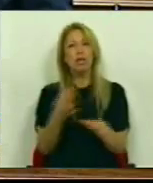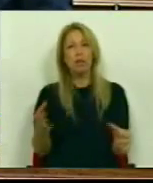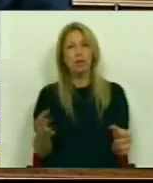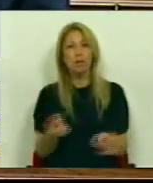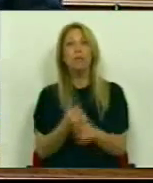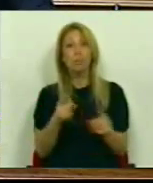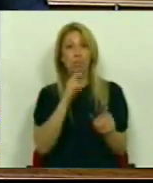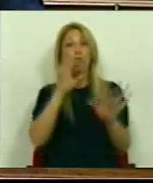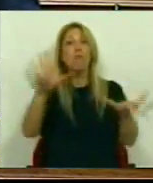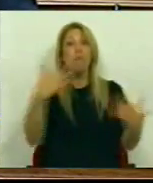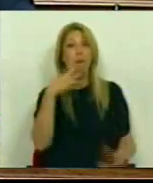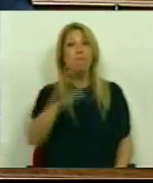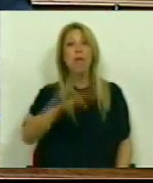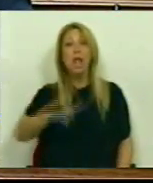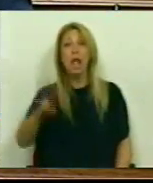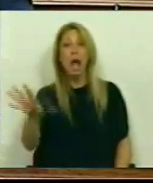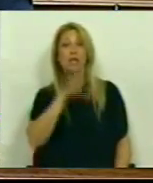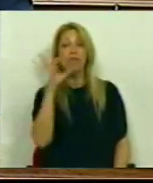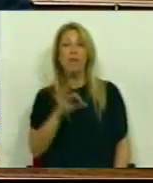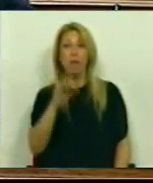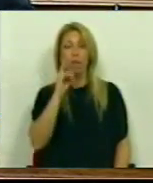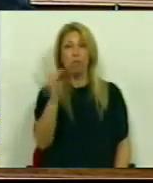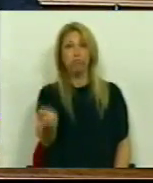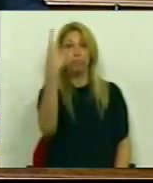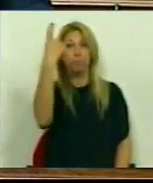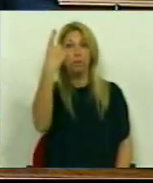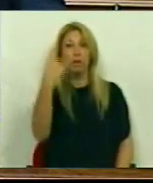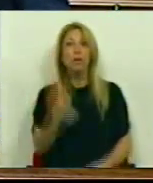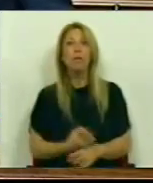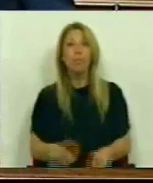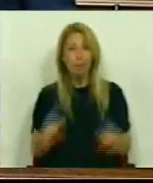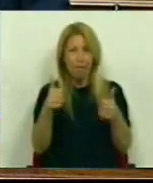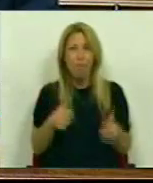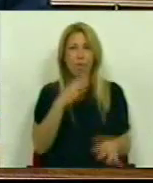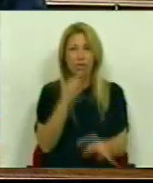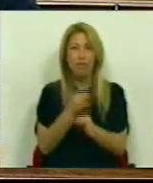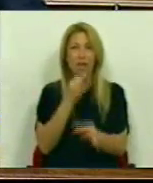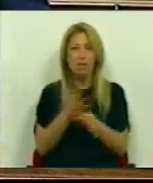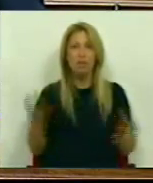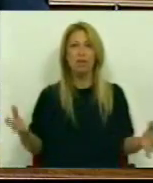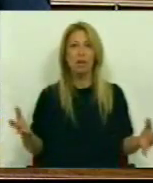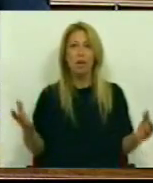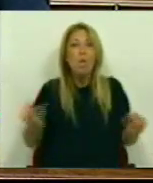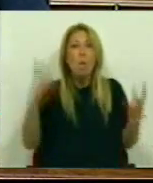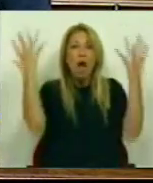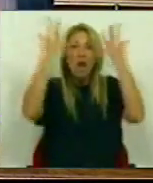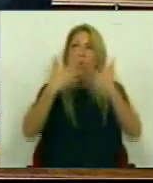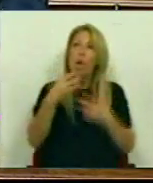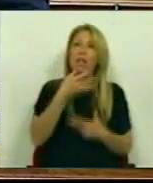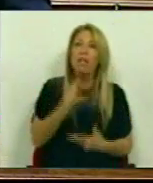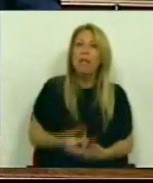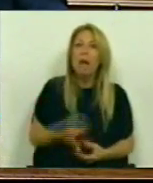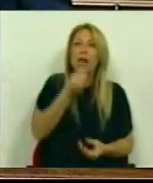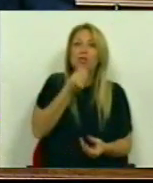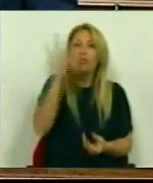entendido Por milhares de famílias Que não vão ter boas festas Que não vão ter a ceia de Natal Os